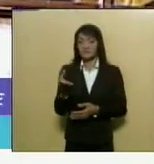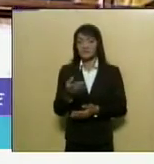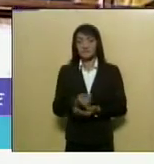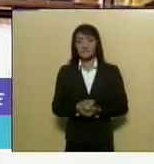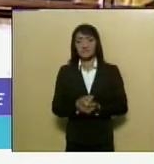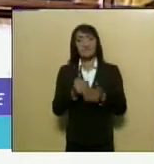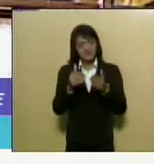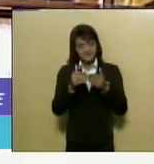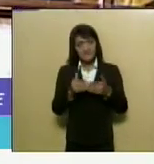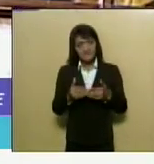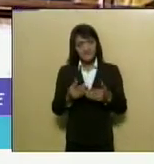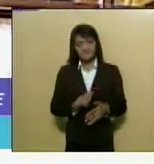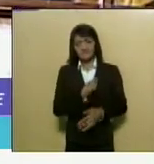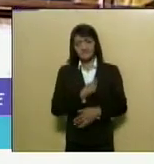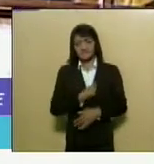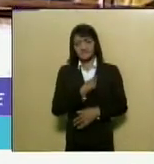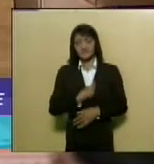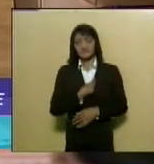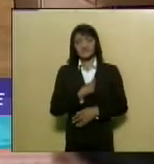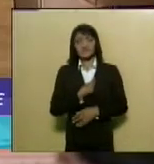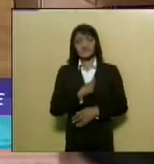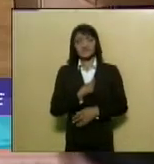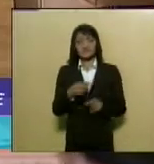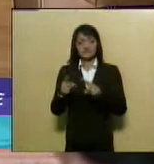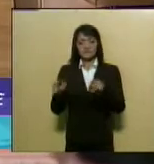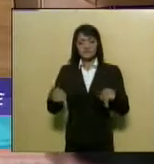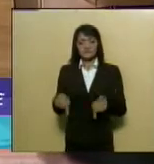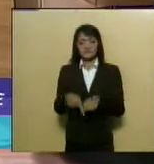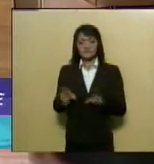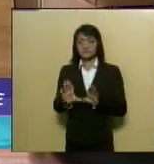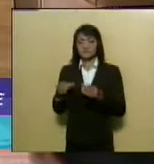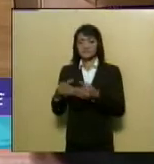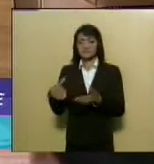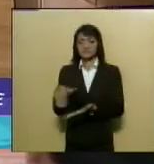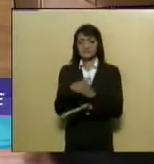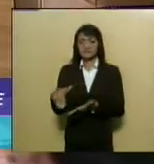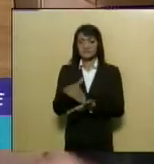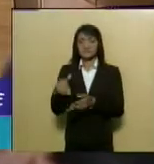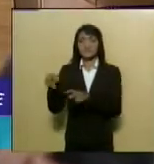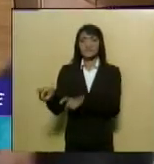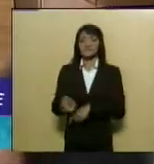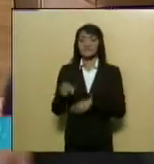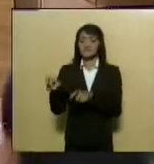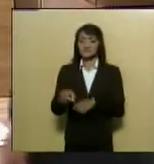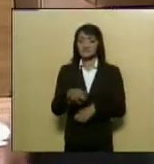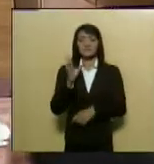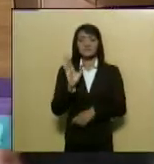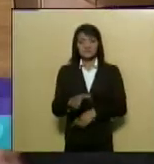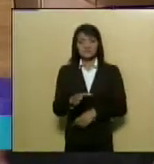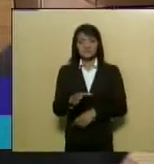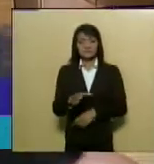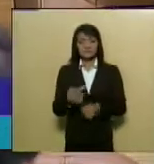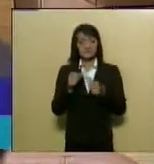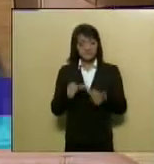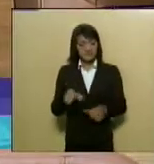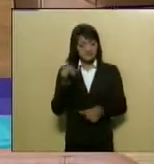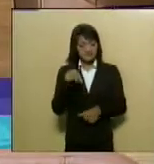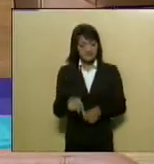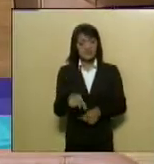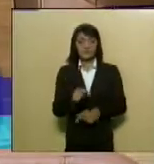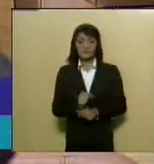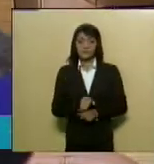por favor, se faça presente na sala das comissões que o secretário da fazenda já se encontra nesta casa